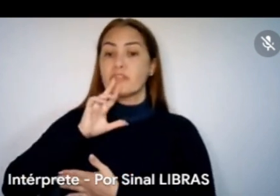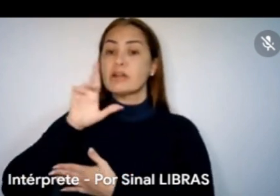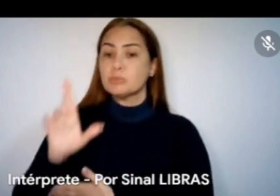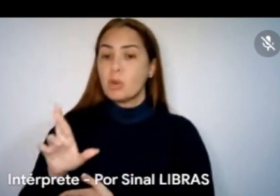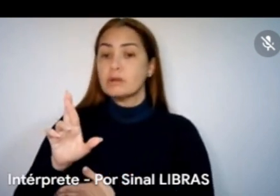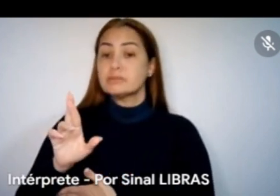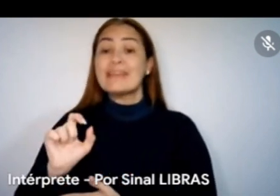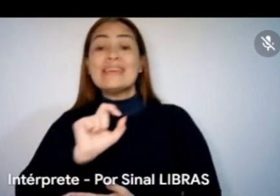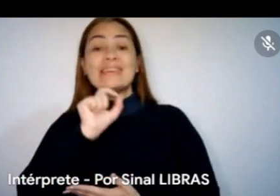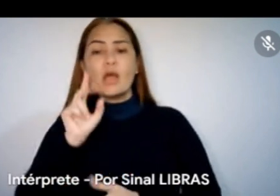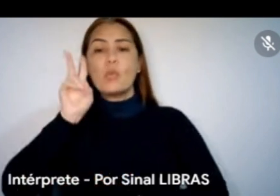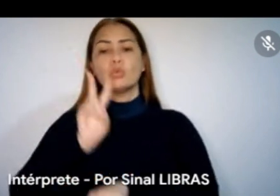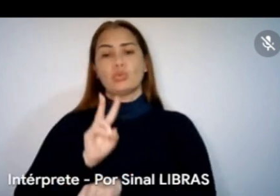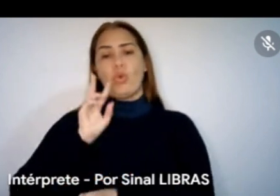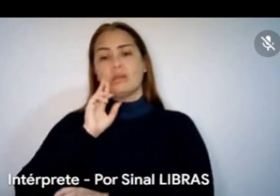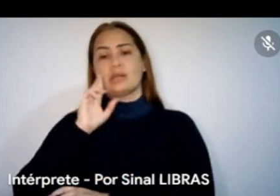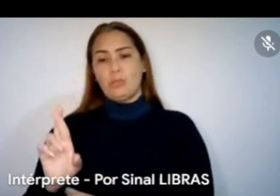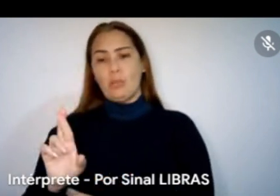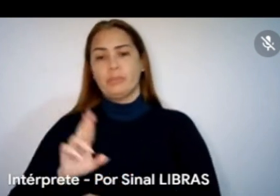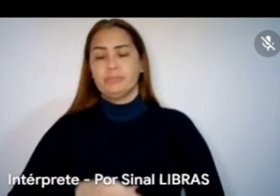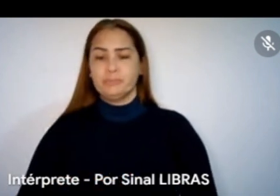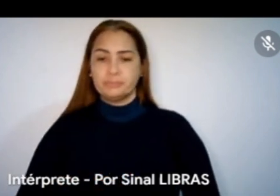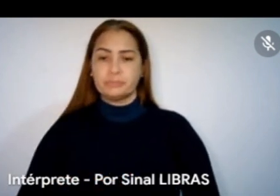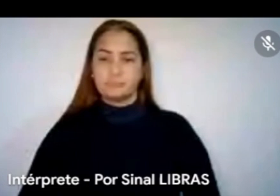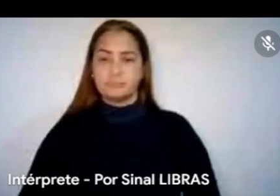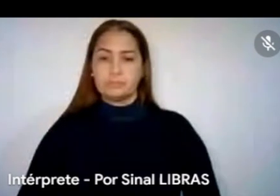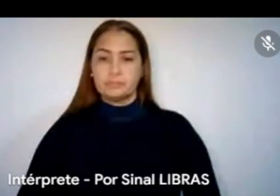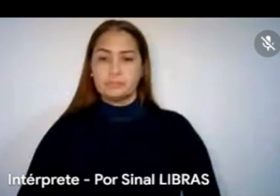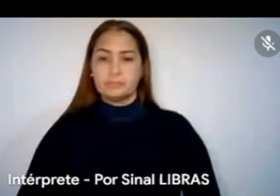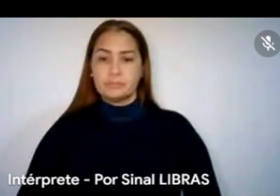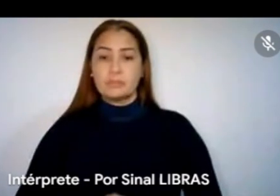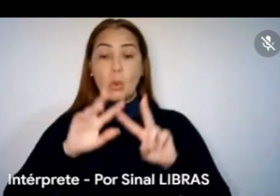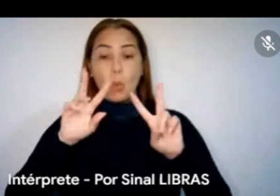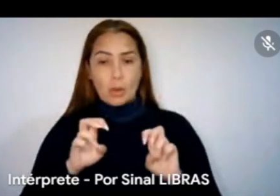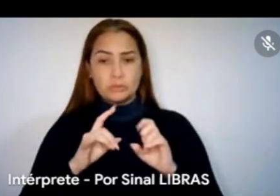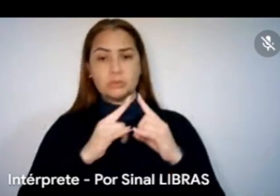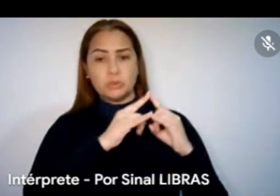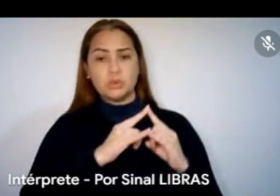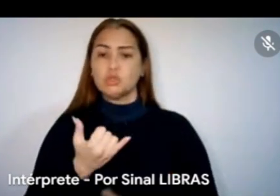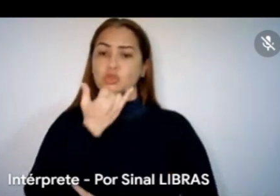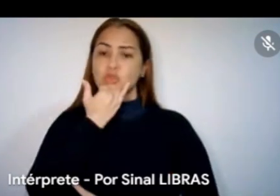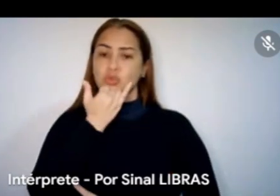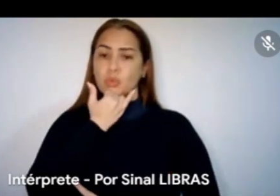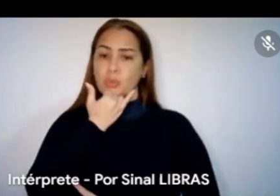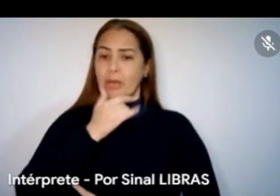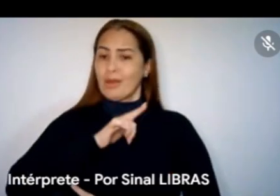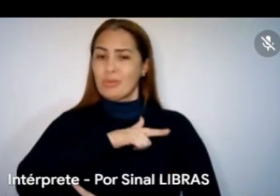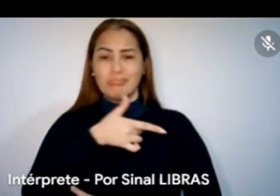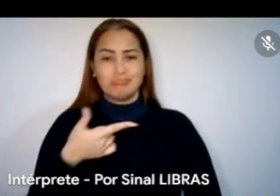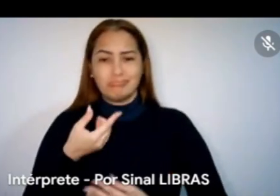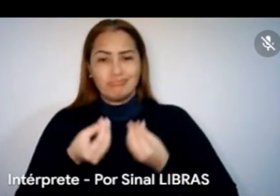foi respondido, tá? Sobre a questão das cooperativas, me desculpe, mas eu não tenho, não consigo te falar,